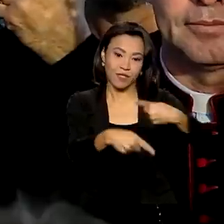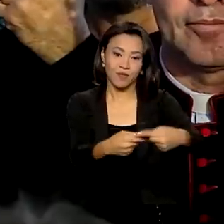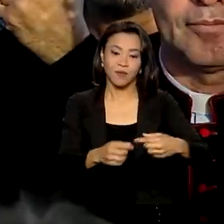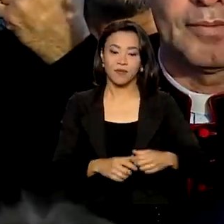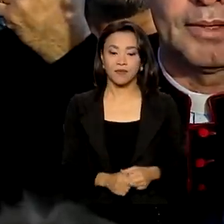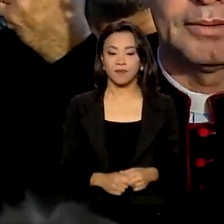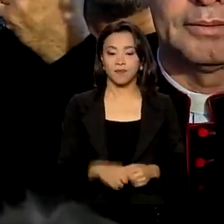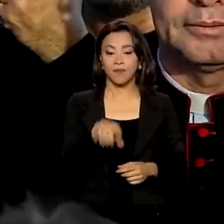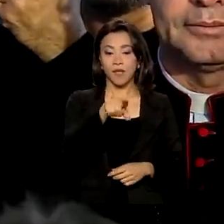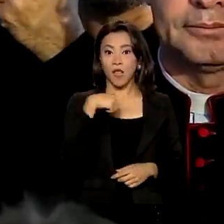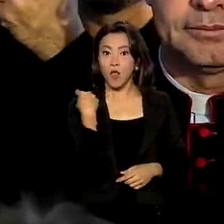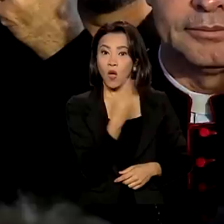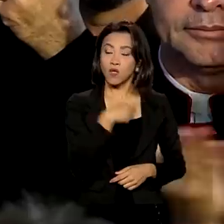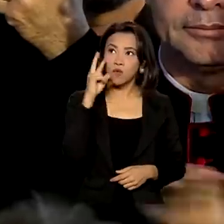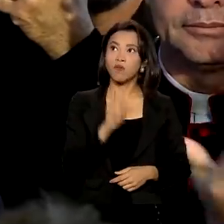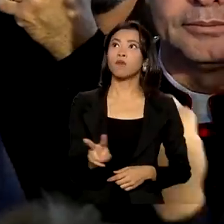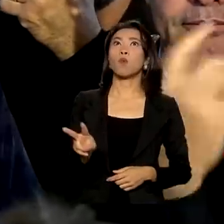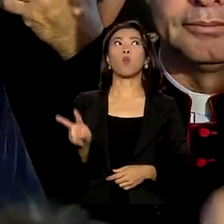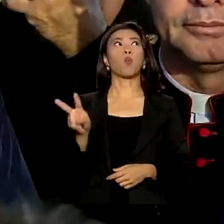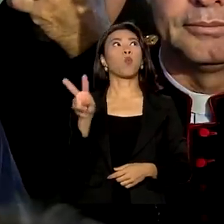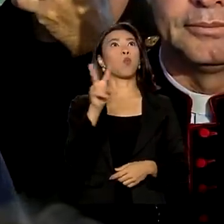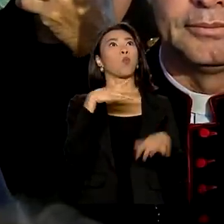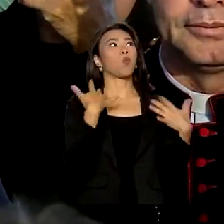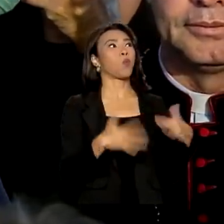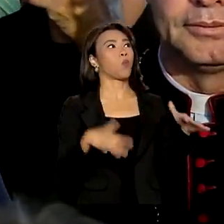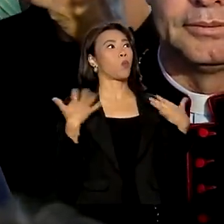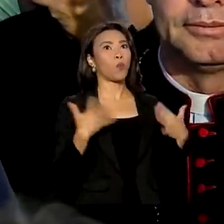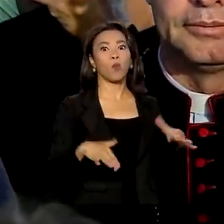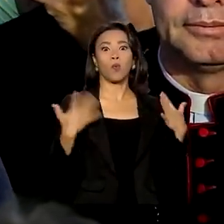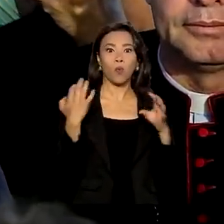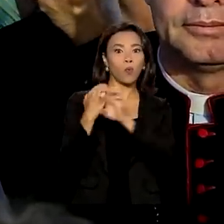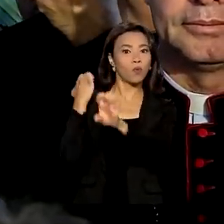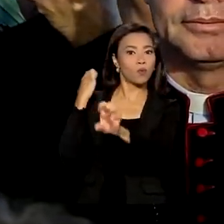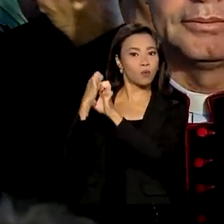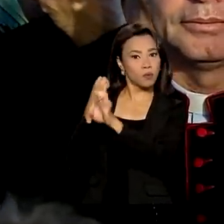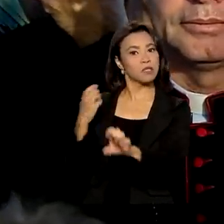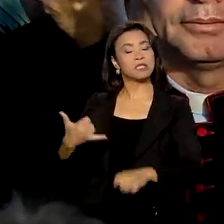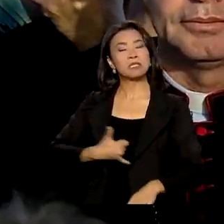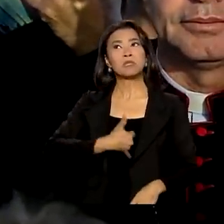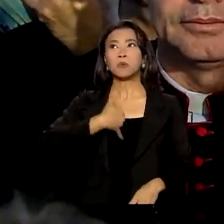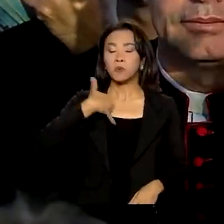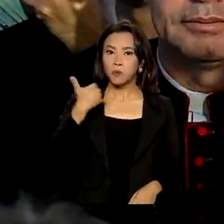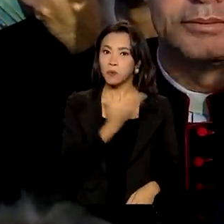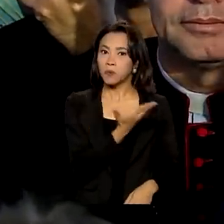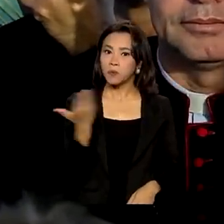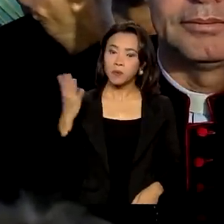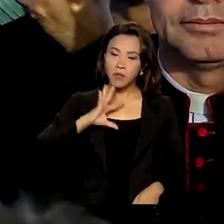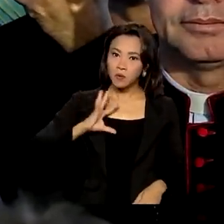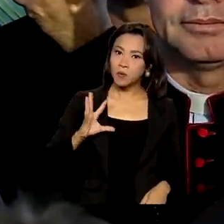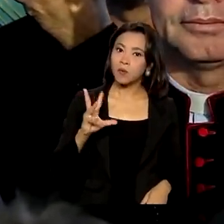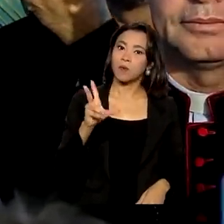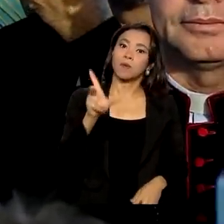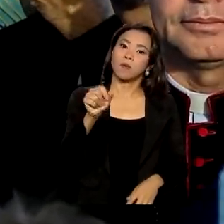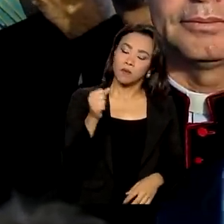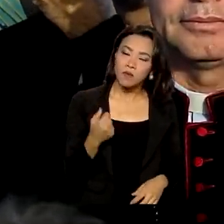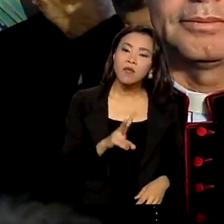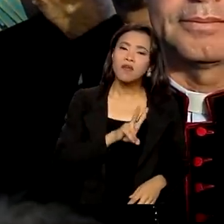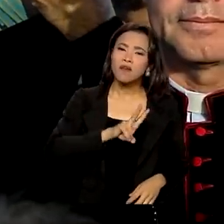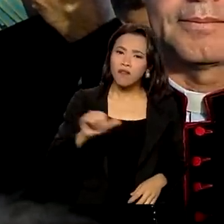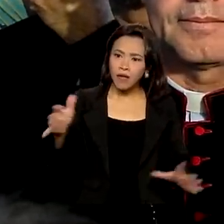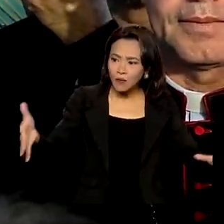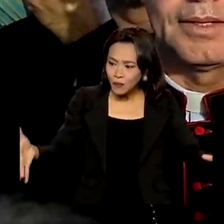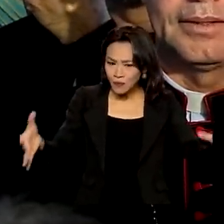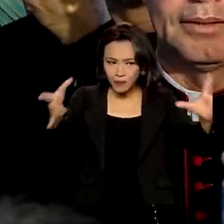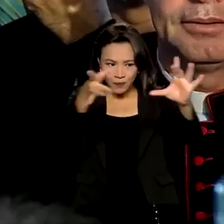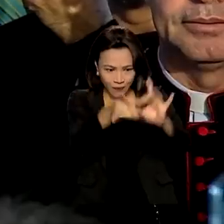Estamos vendo essa grandiosidade de engenharia que nos orgulha a todos, que vai integrar mais ainda